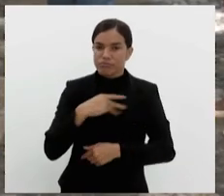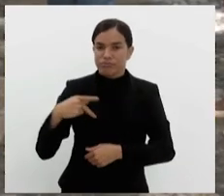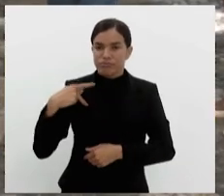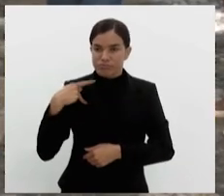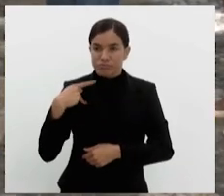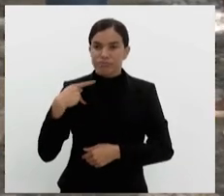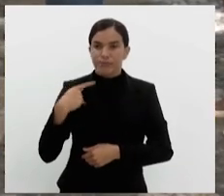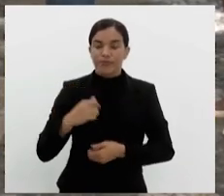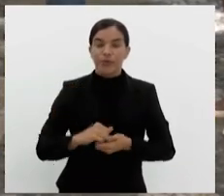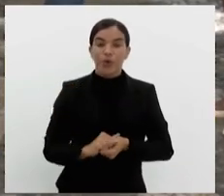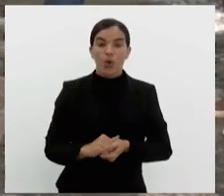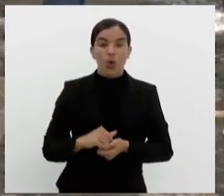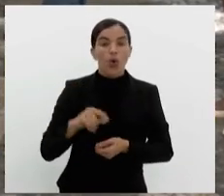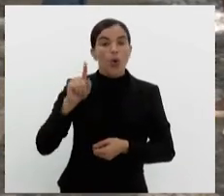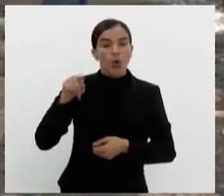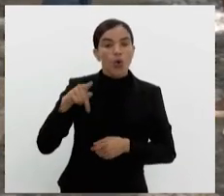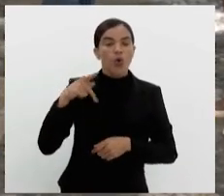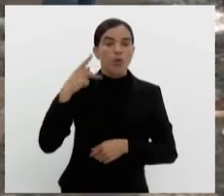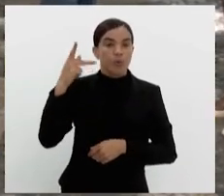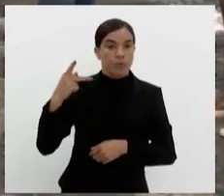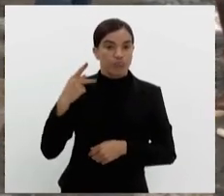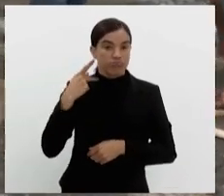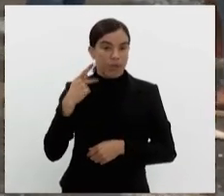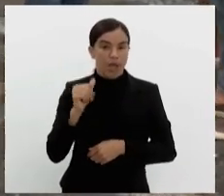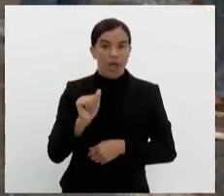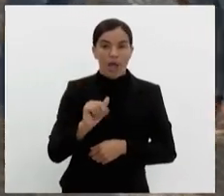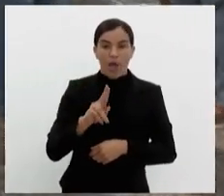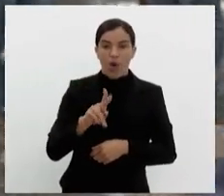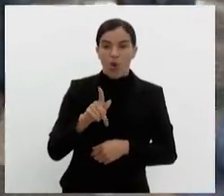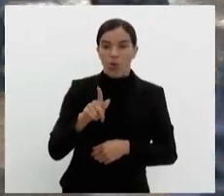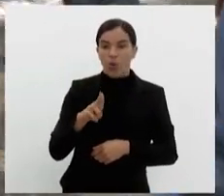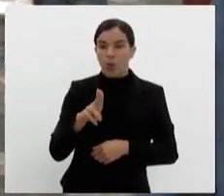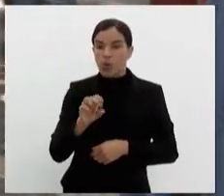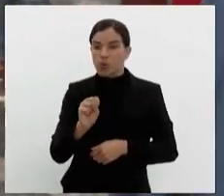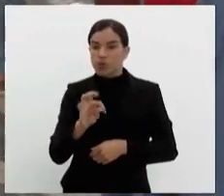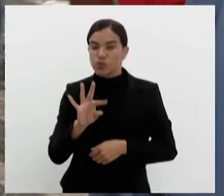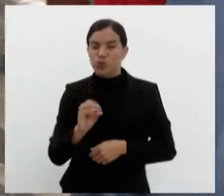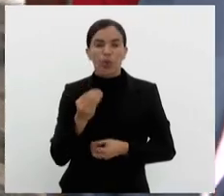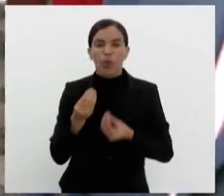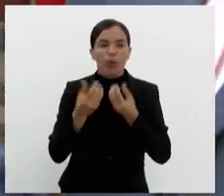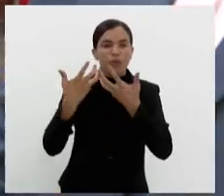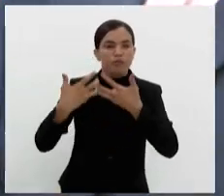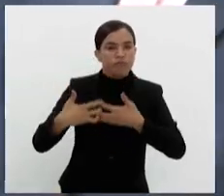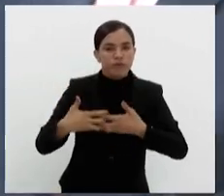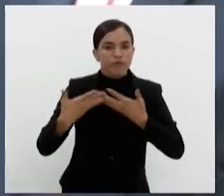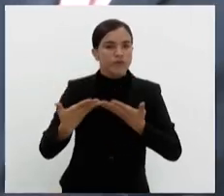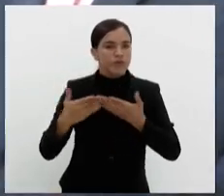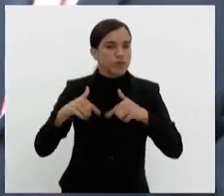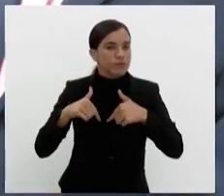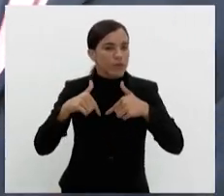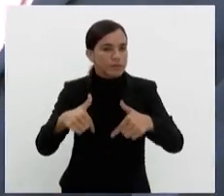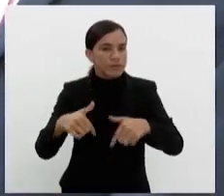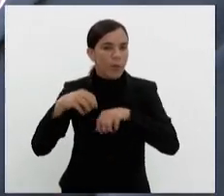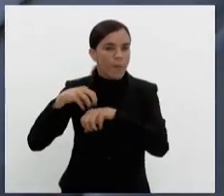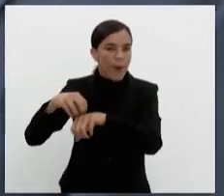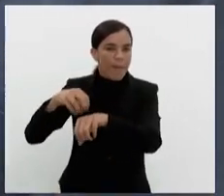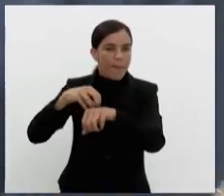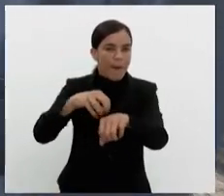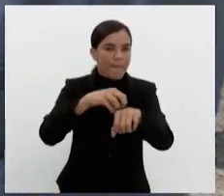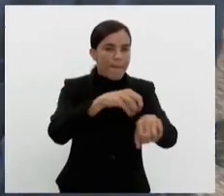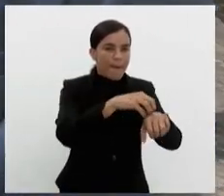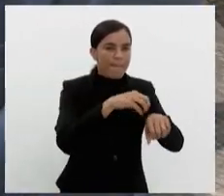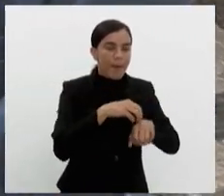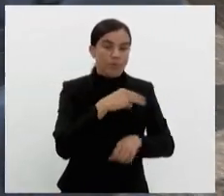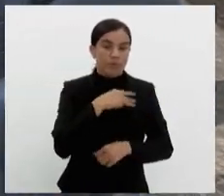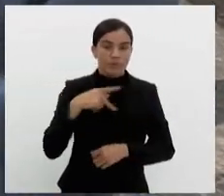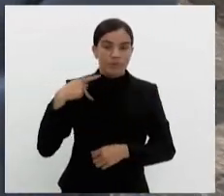o procurador de Justiça, o doutor Augusto Viana. Bom dia, doutor. Como funciona essa ação itinerante, essa ouvidoria itinerante